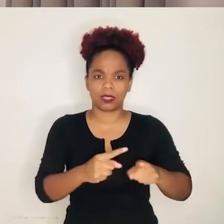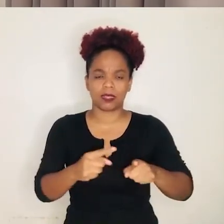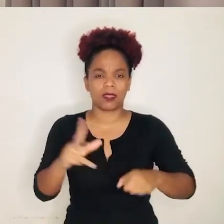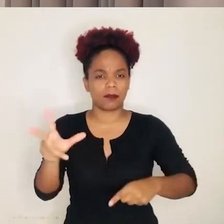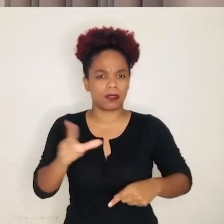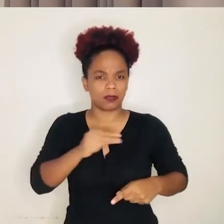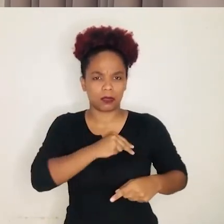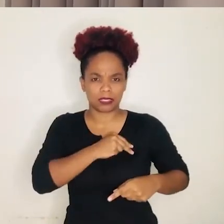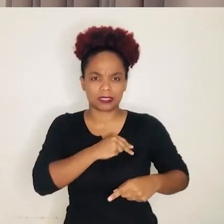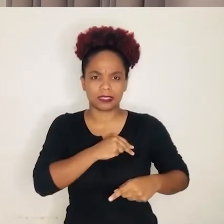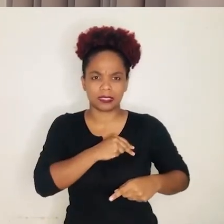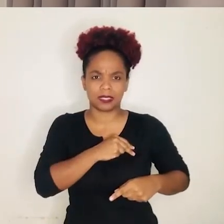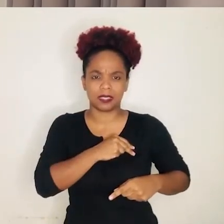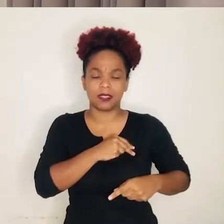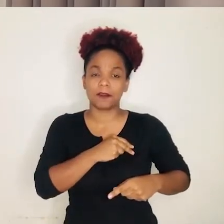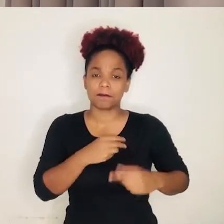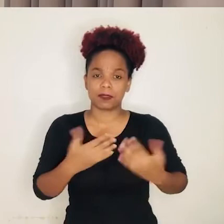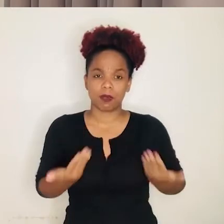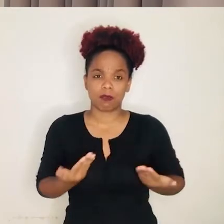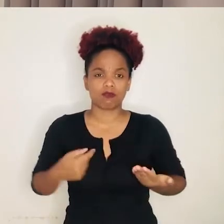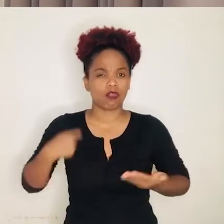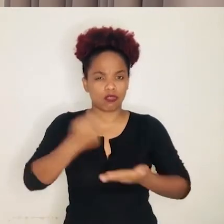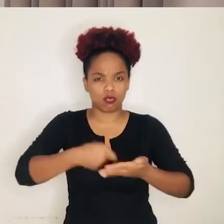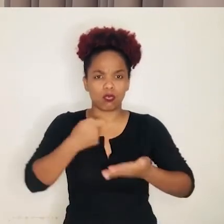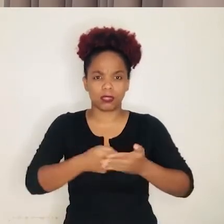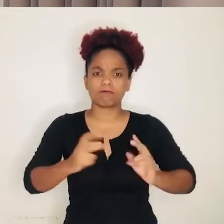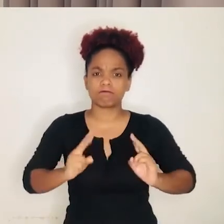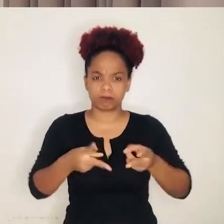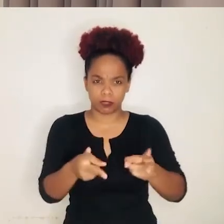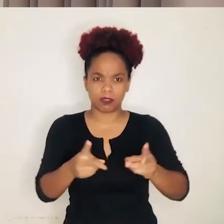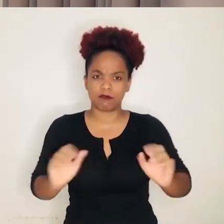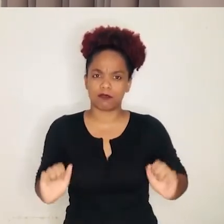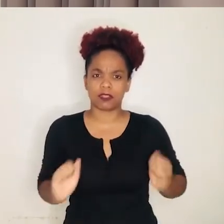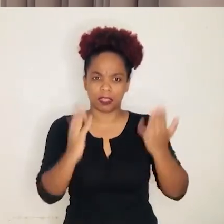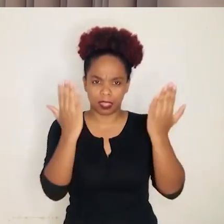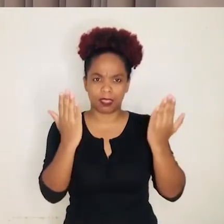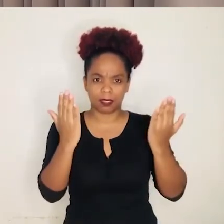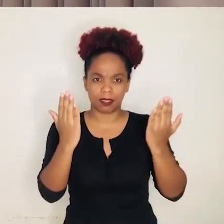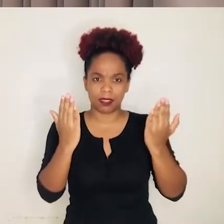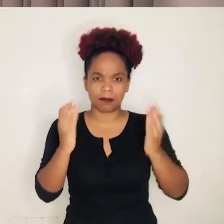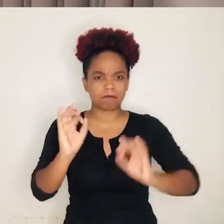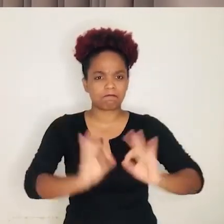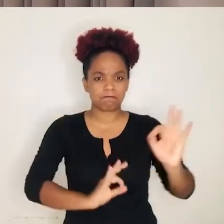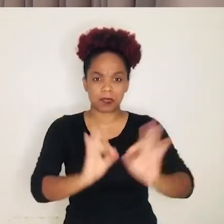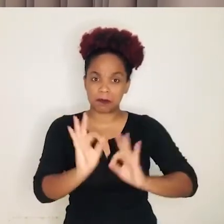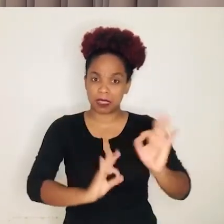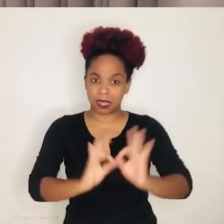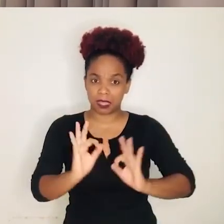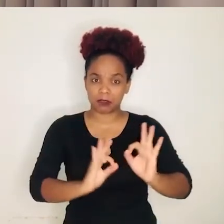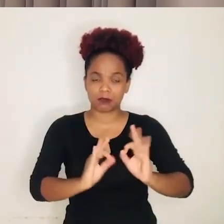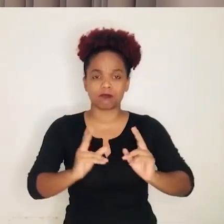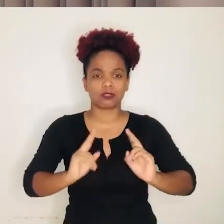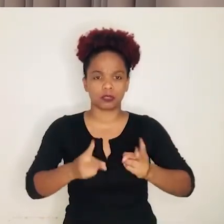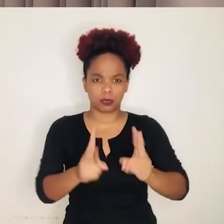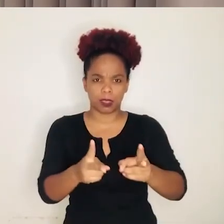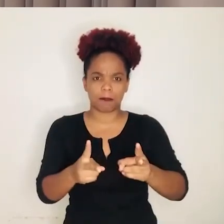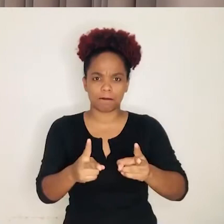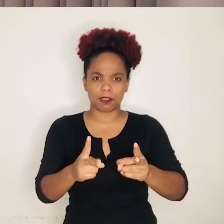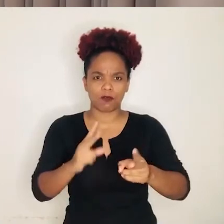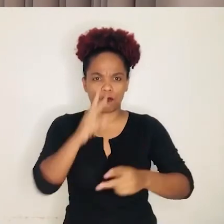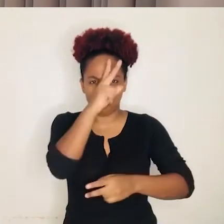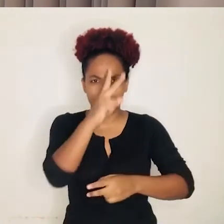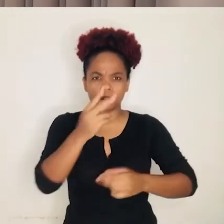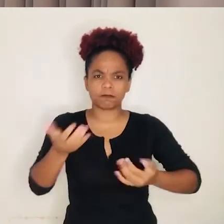prevista no Fundeb. Então a luta continua. Vamos vibrar, vamos comemorar, mas preparados para continuar